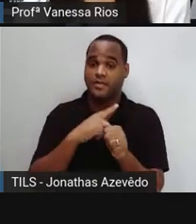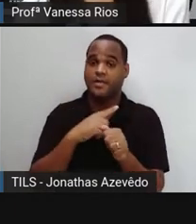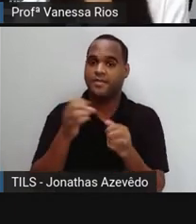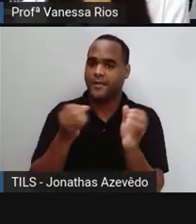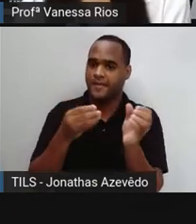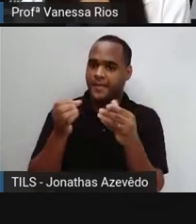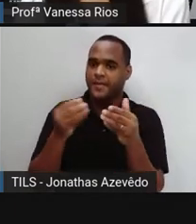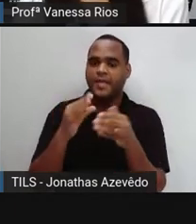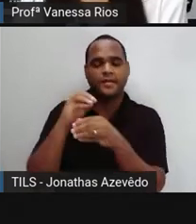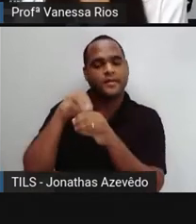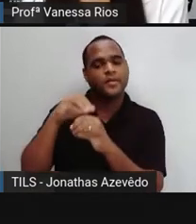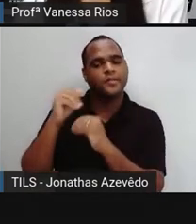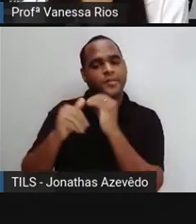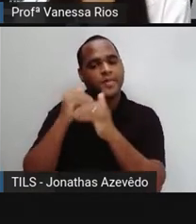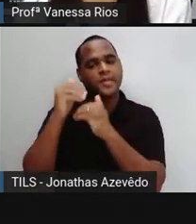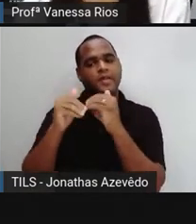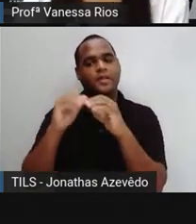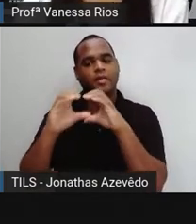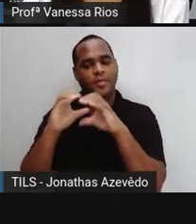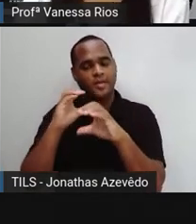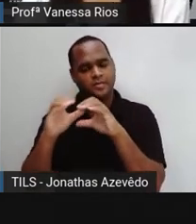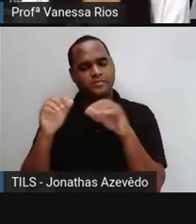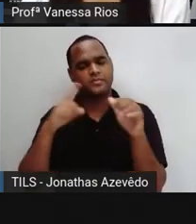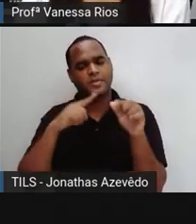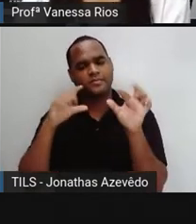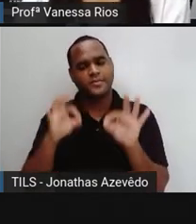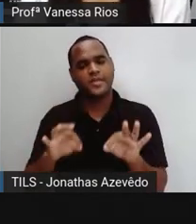porque dentro desse processo de comunicação,